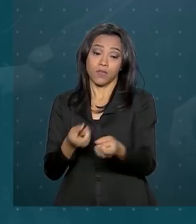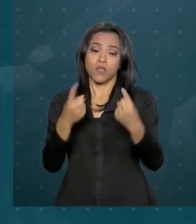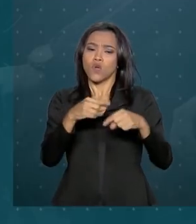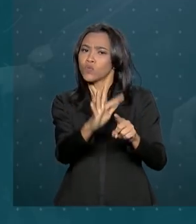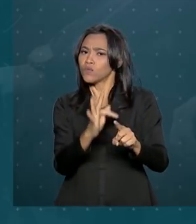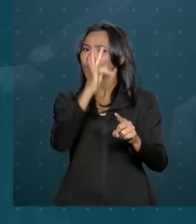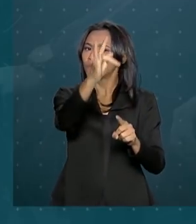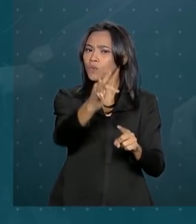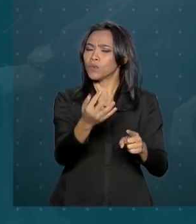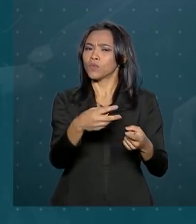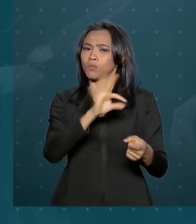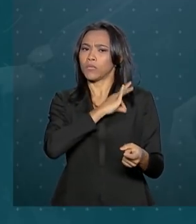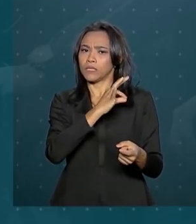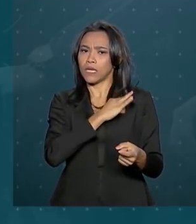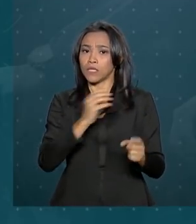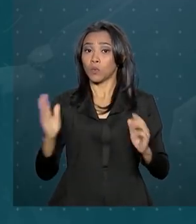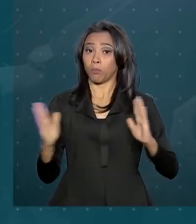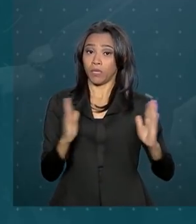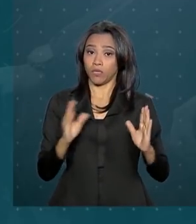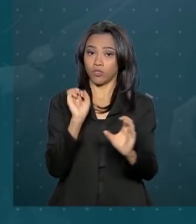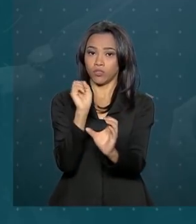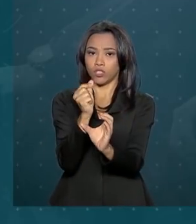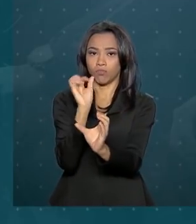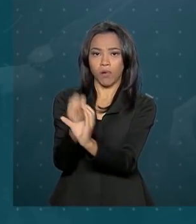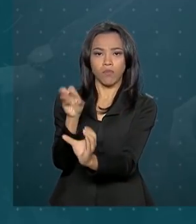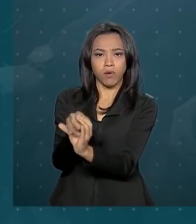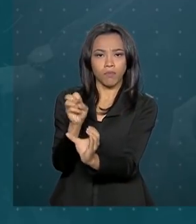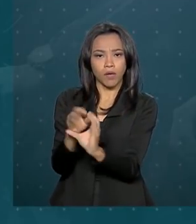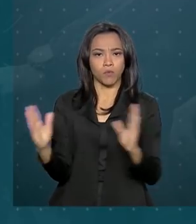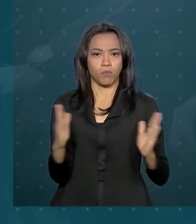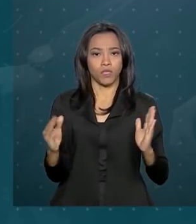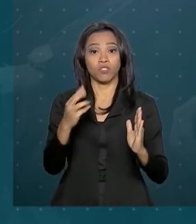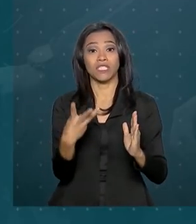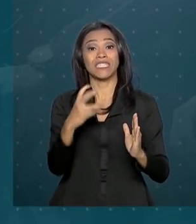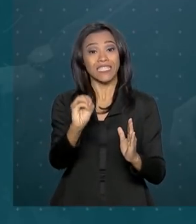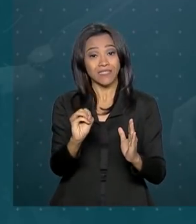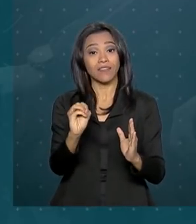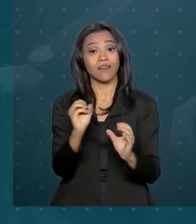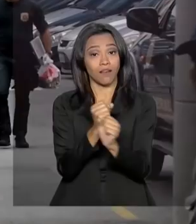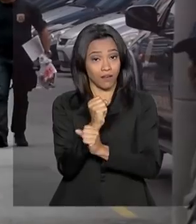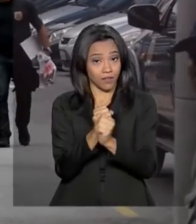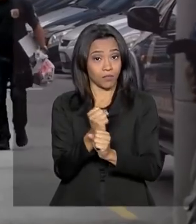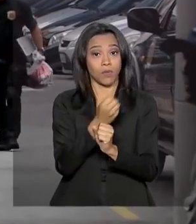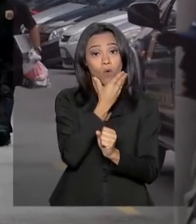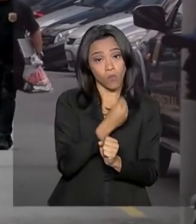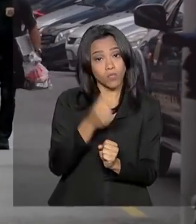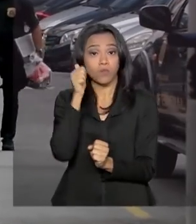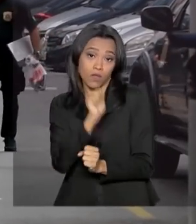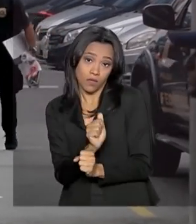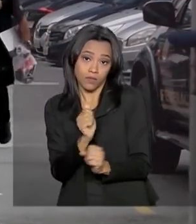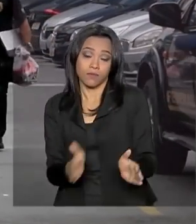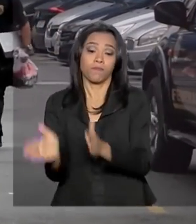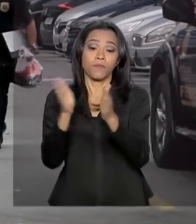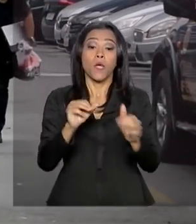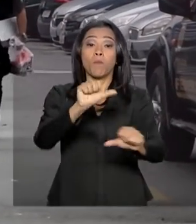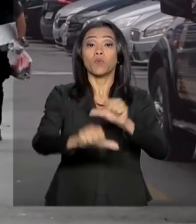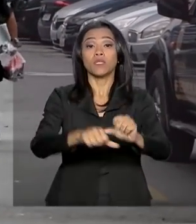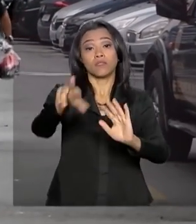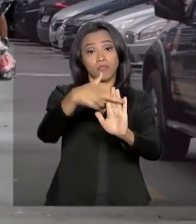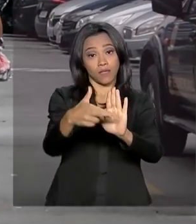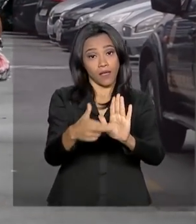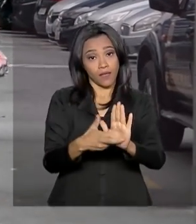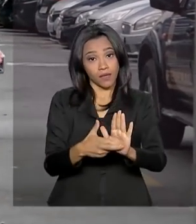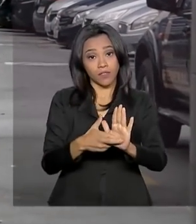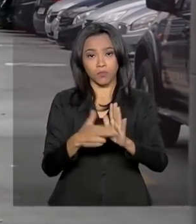policiais, o tempo de contribuição será de 30 anos para ambos os sexos. Mudança também no tempo de atividade